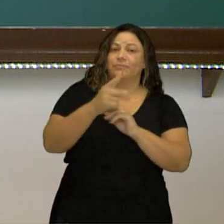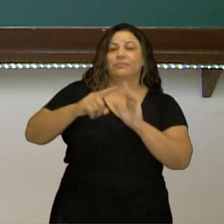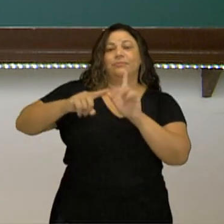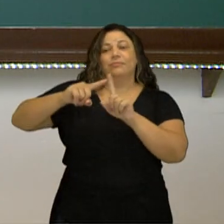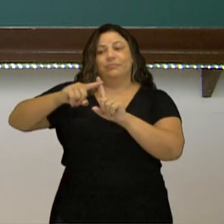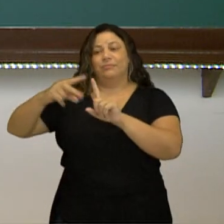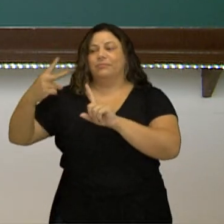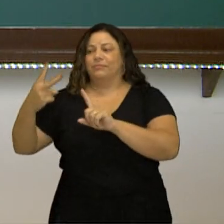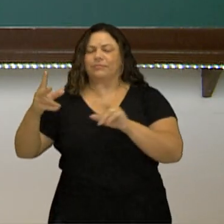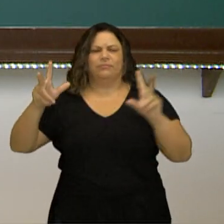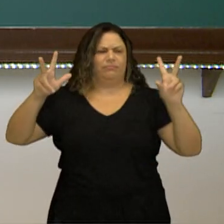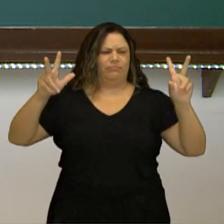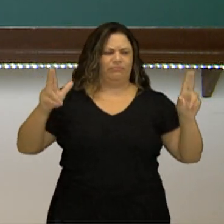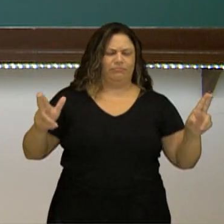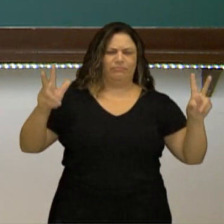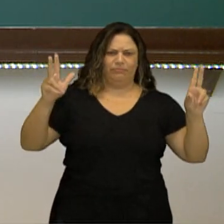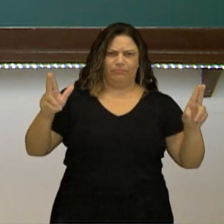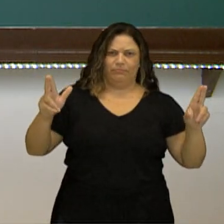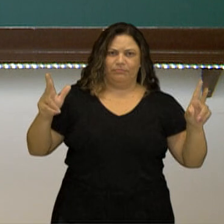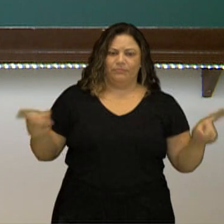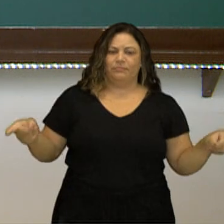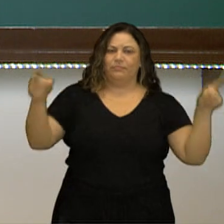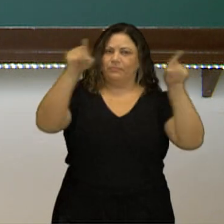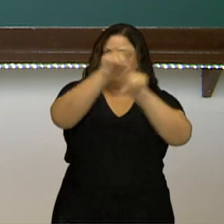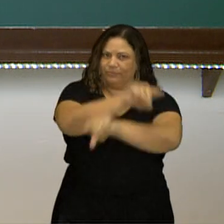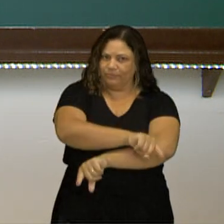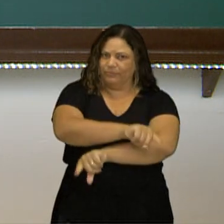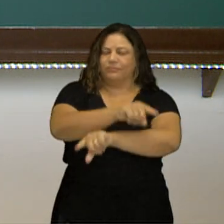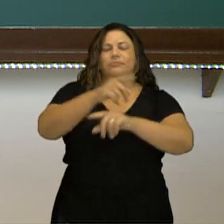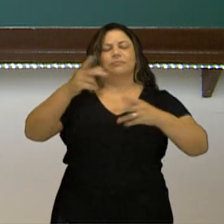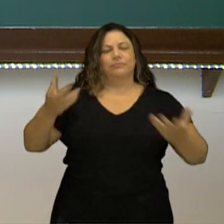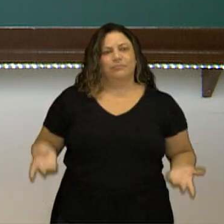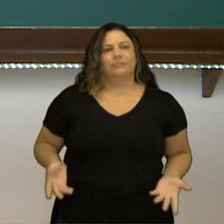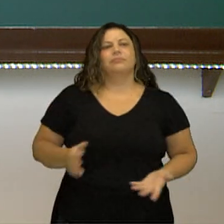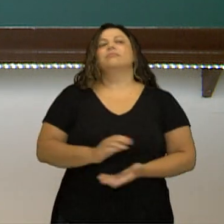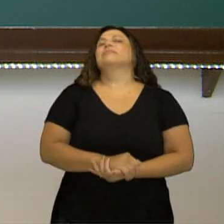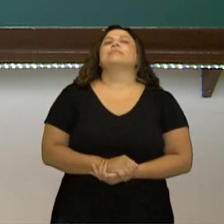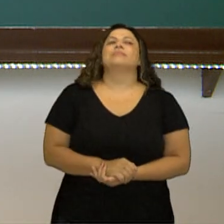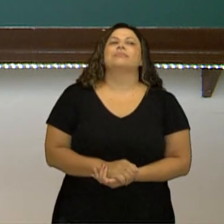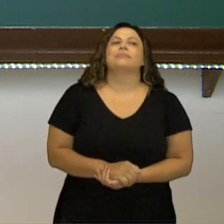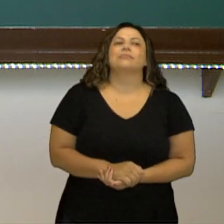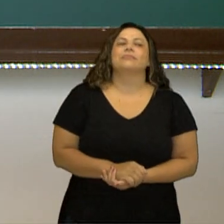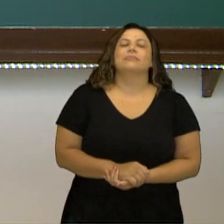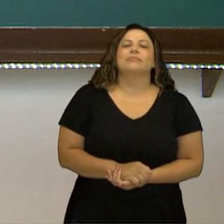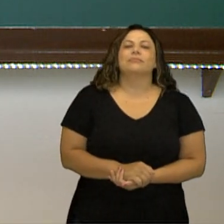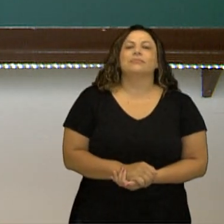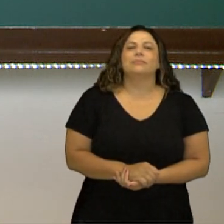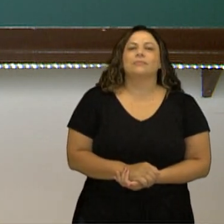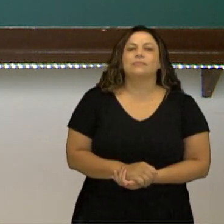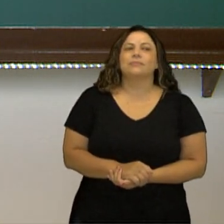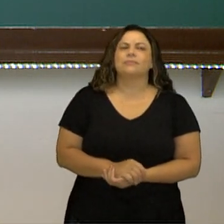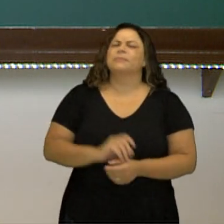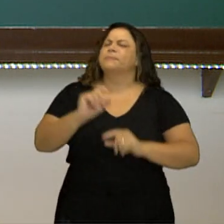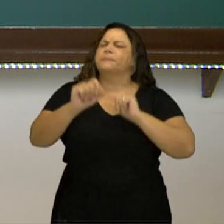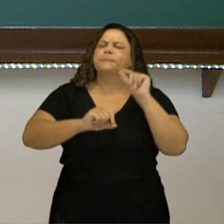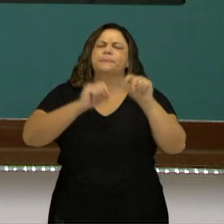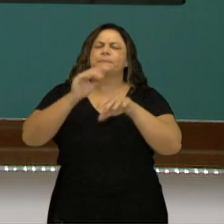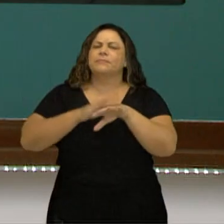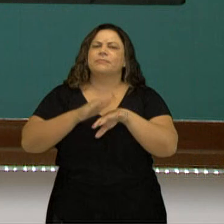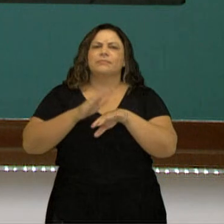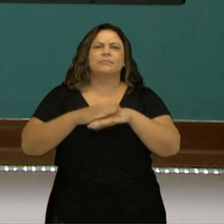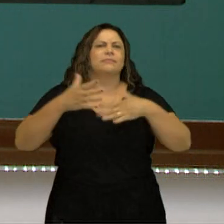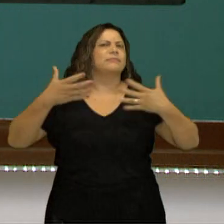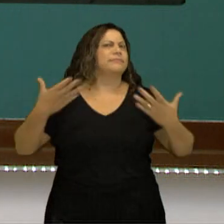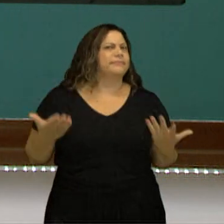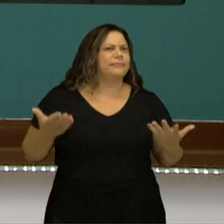porque tem o mesmo módulo e estão em sentidos opostos na reta numérica. Muito bem. E o que mais? Então,